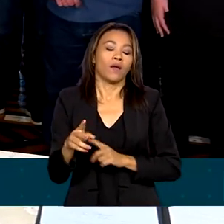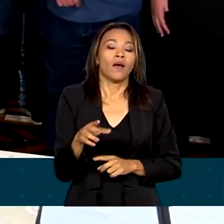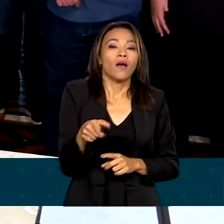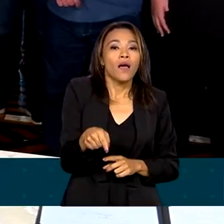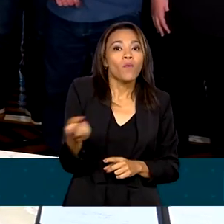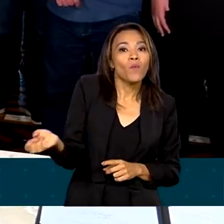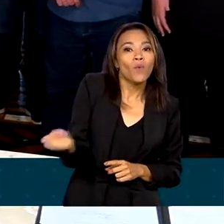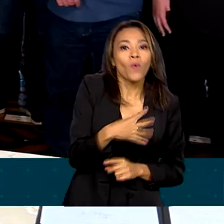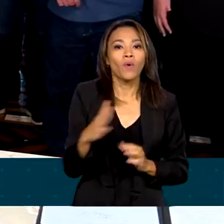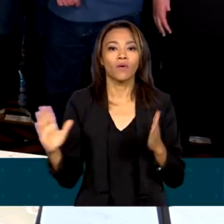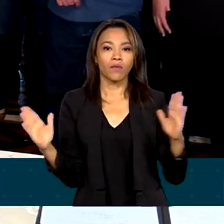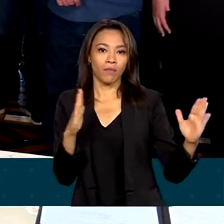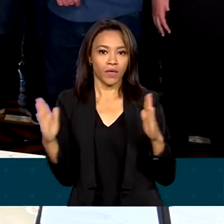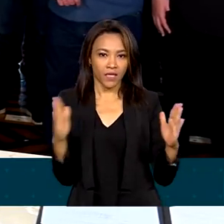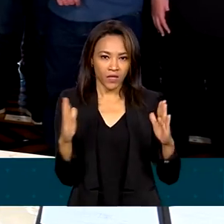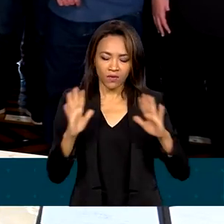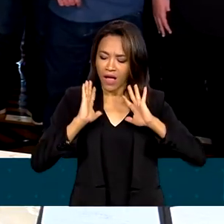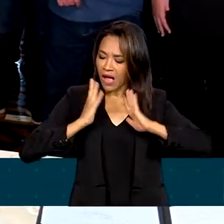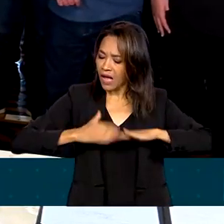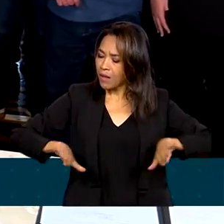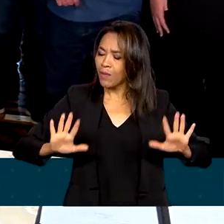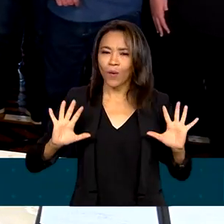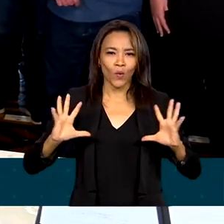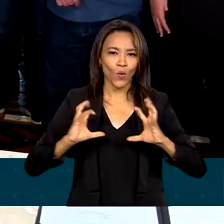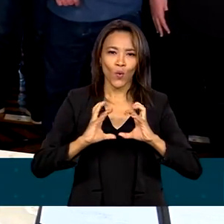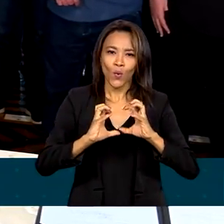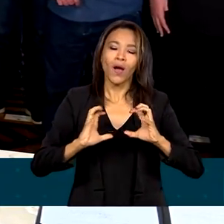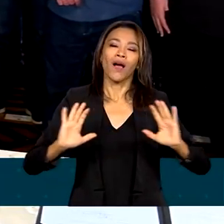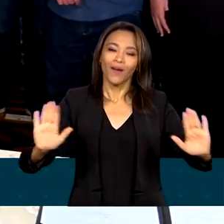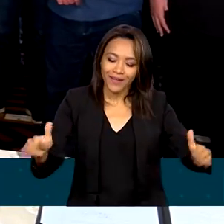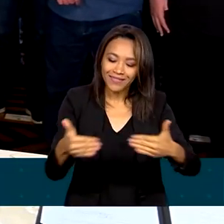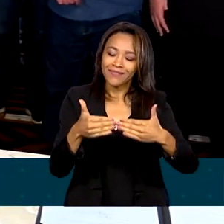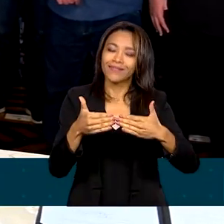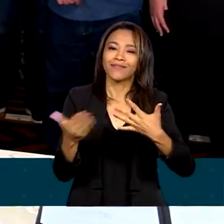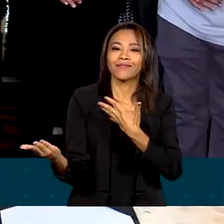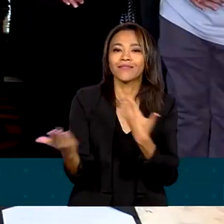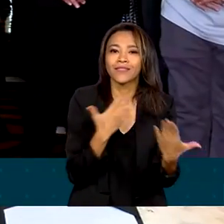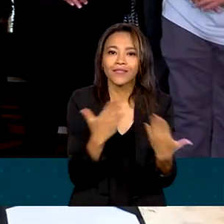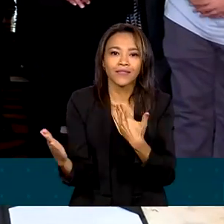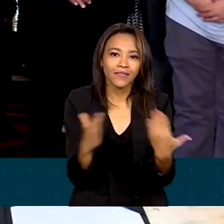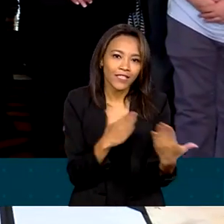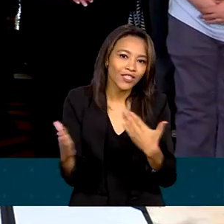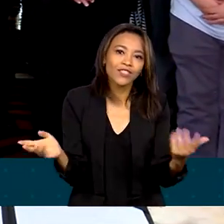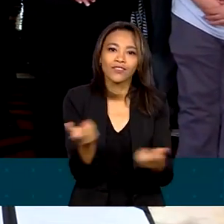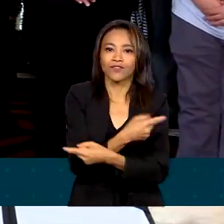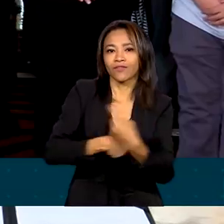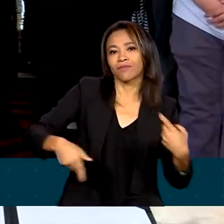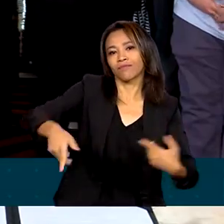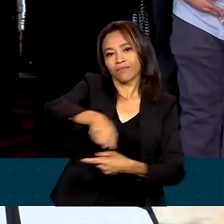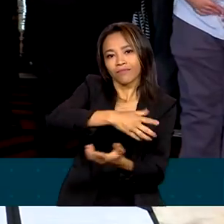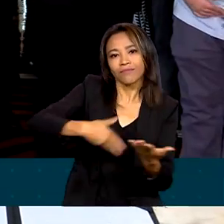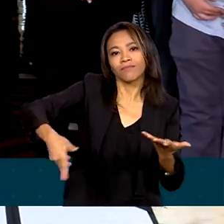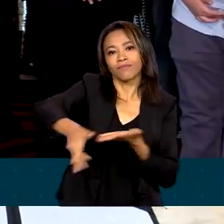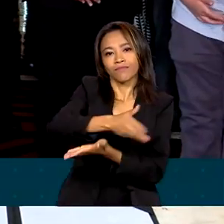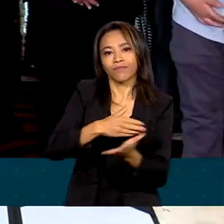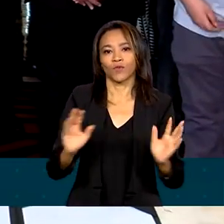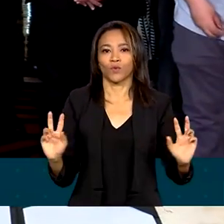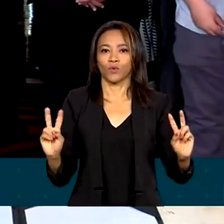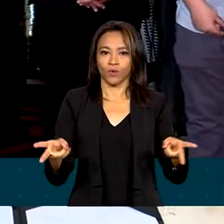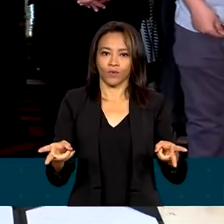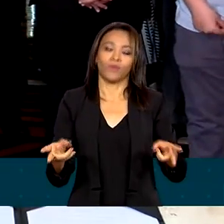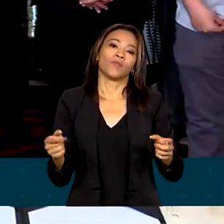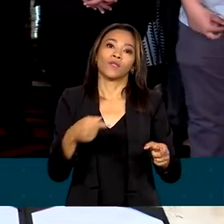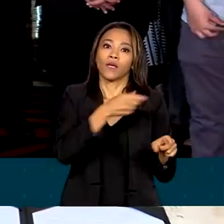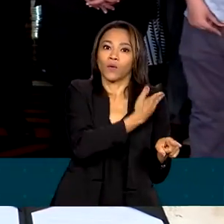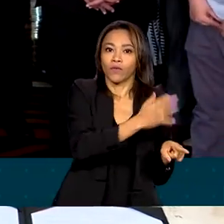uma era que encerramos o litígio e começamos uma era de diálogos de harmonia. O acordo celebrado entre a União e o Estado